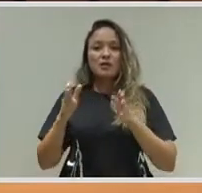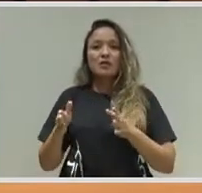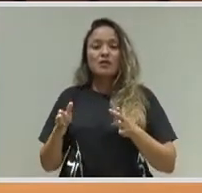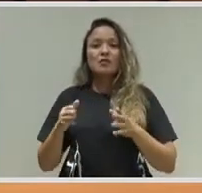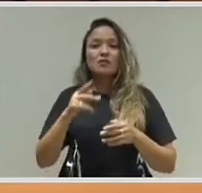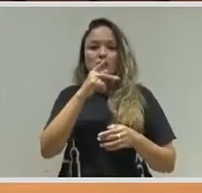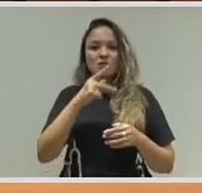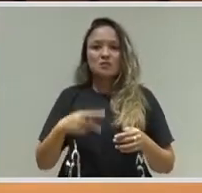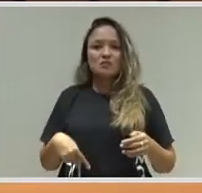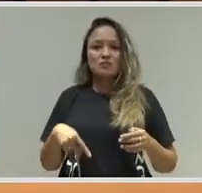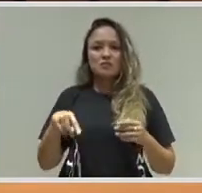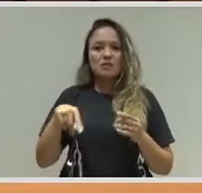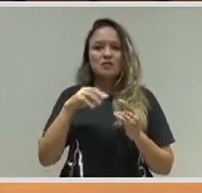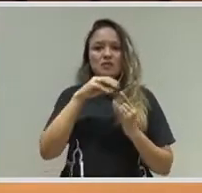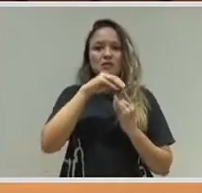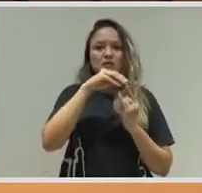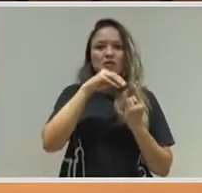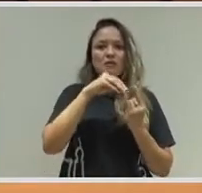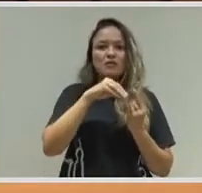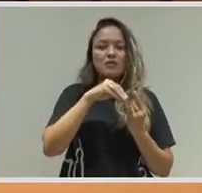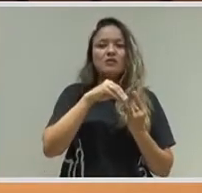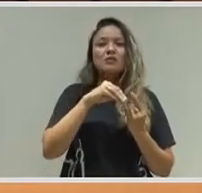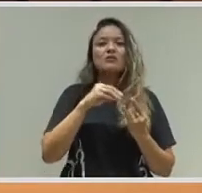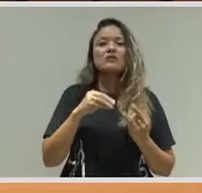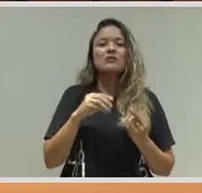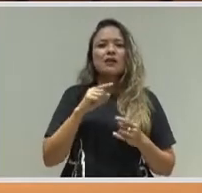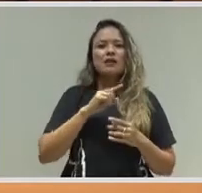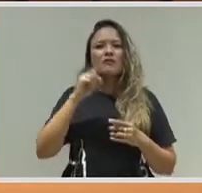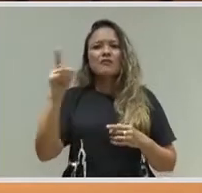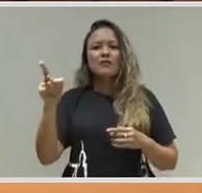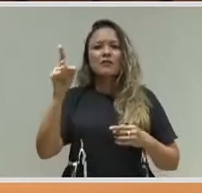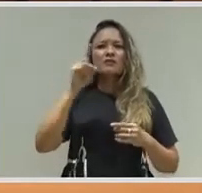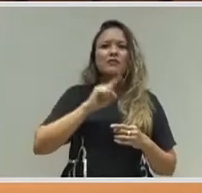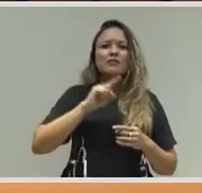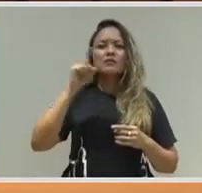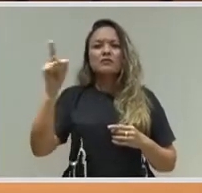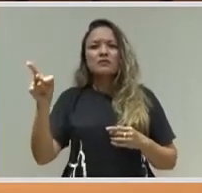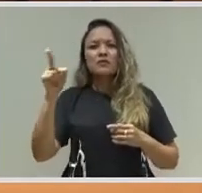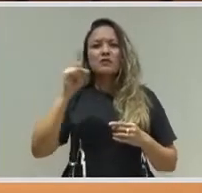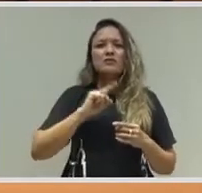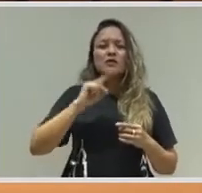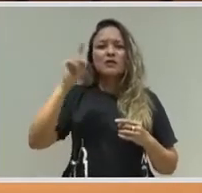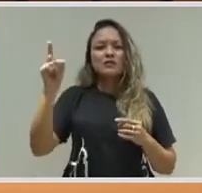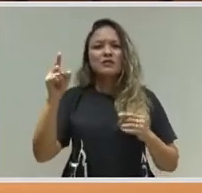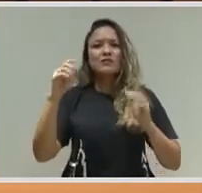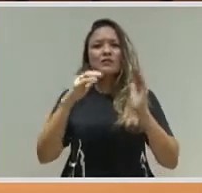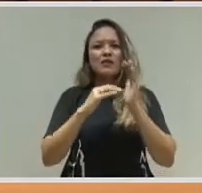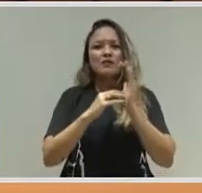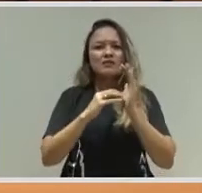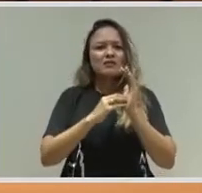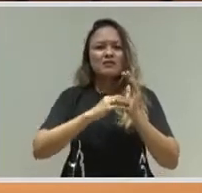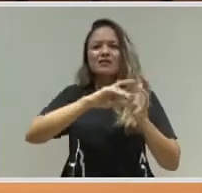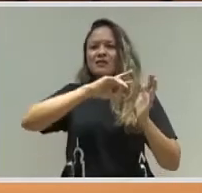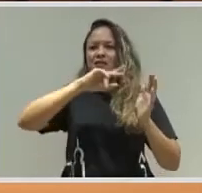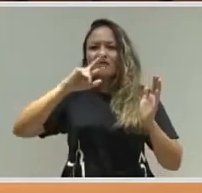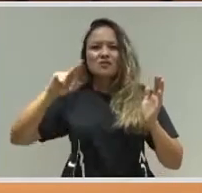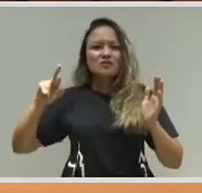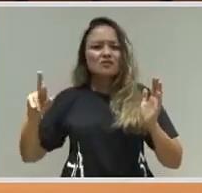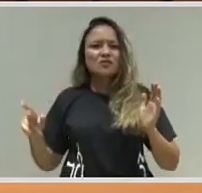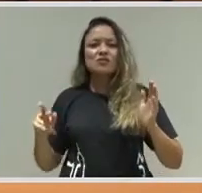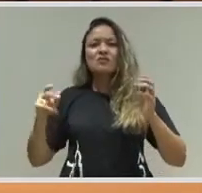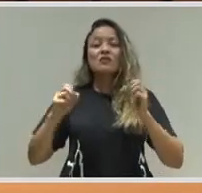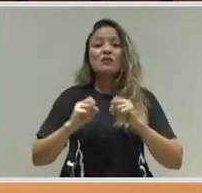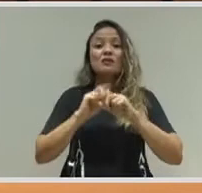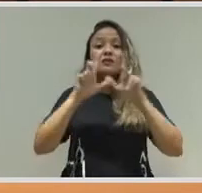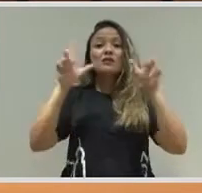presidência, da mim em particular, muitas idas à Câmara Federal, ao Senado, para esclarecer, e é